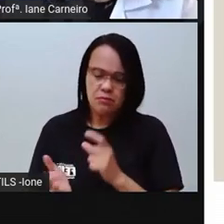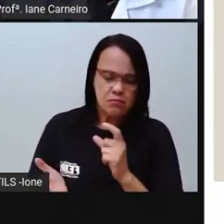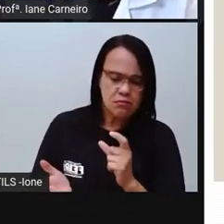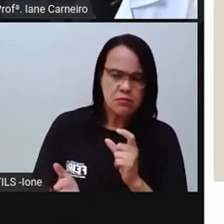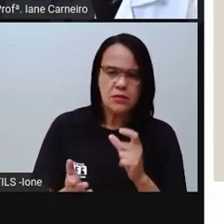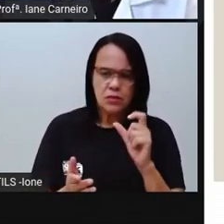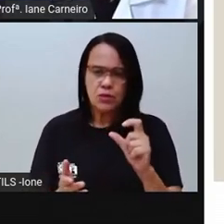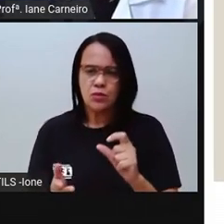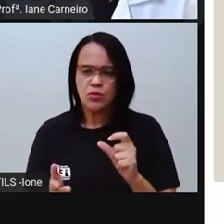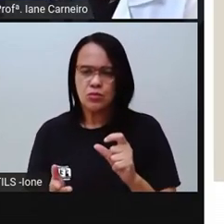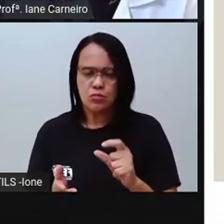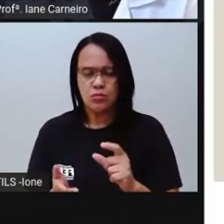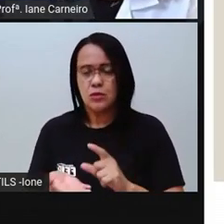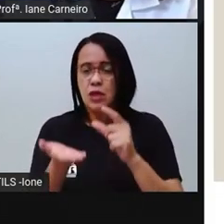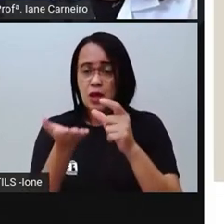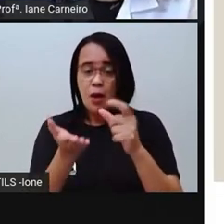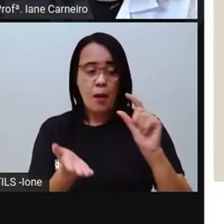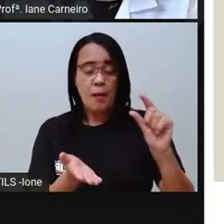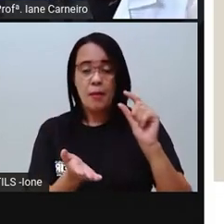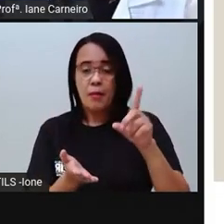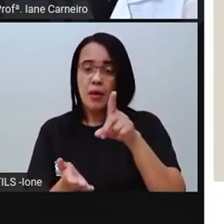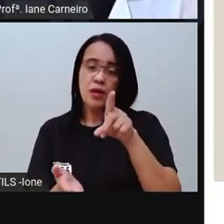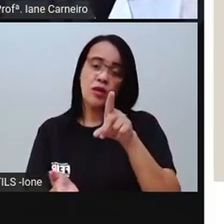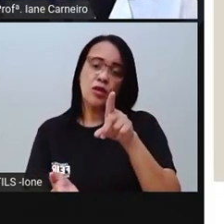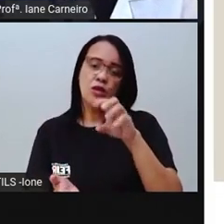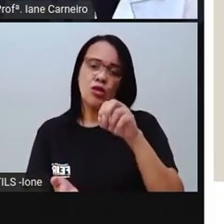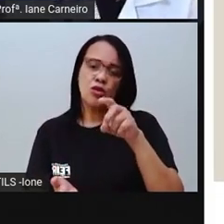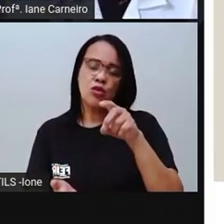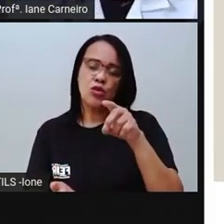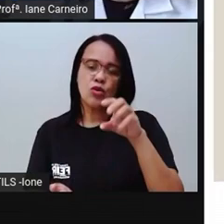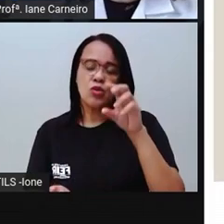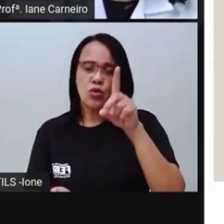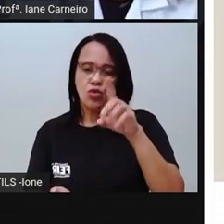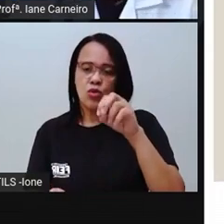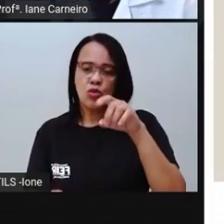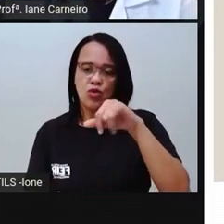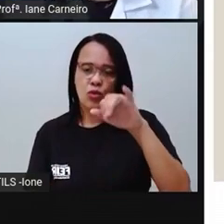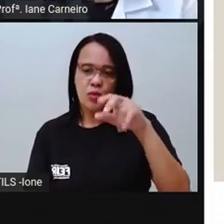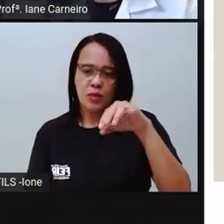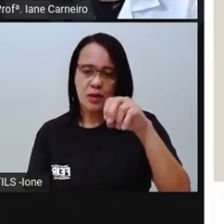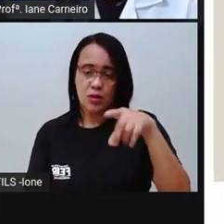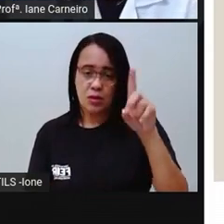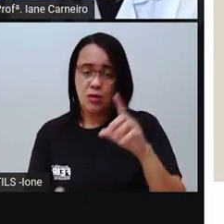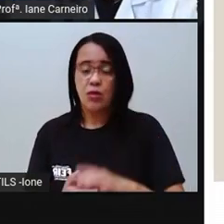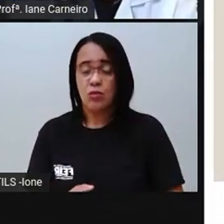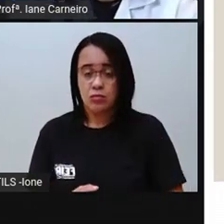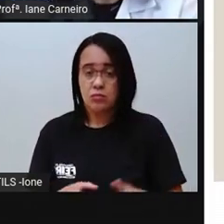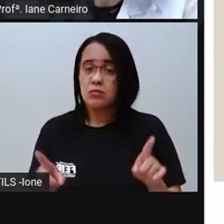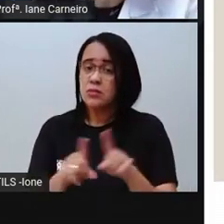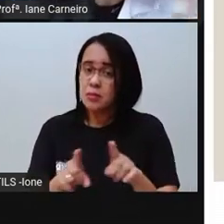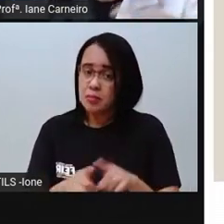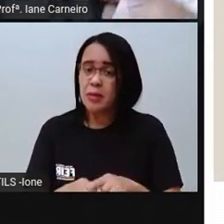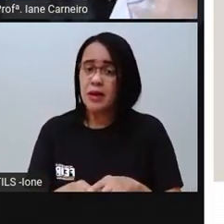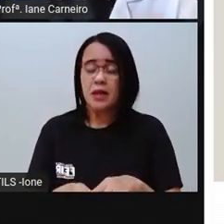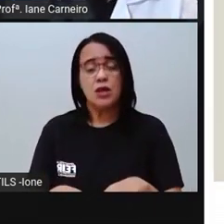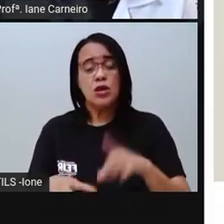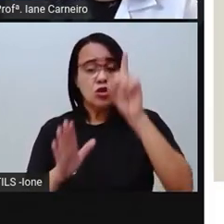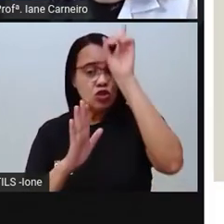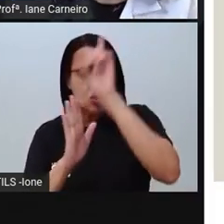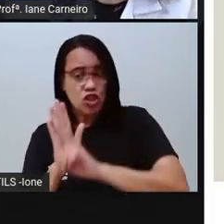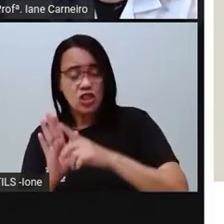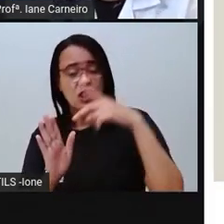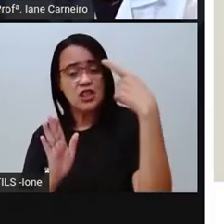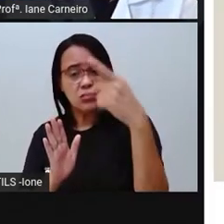certo? Você tem direito também a estudar, né? Aprender a ler, escrever, a se relacionar com seus